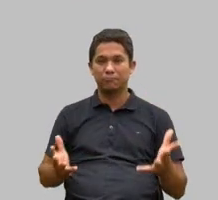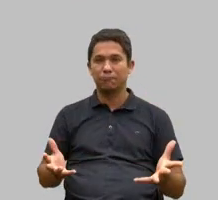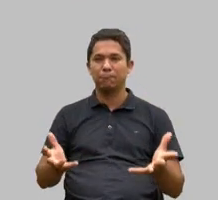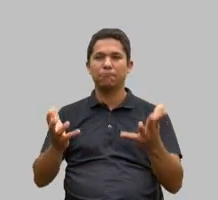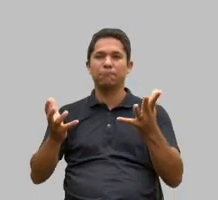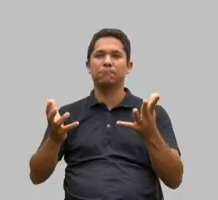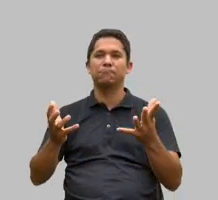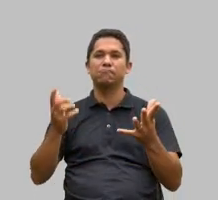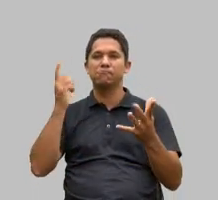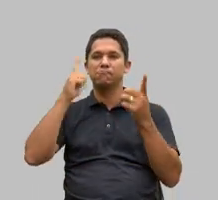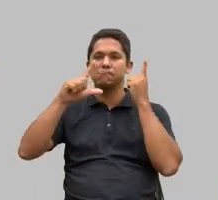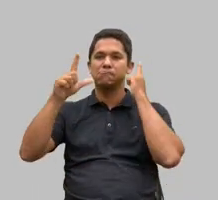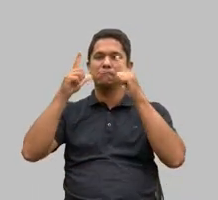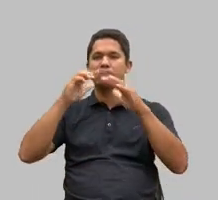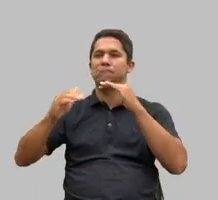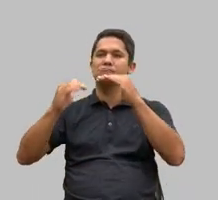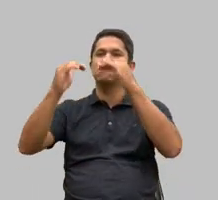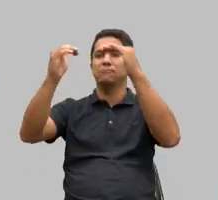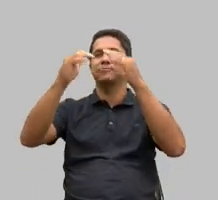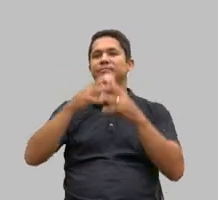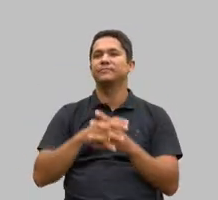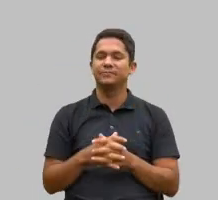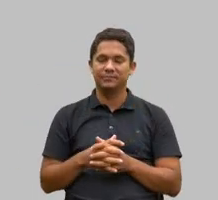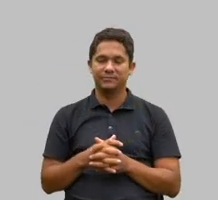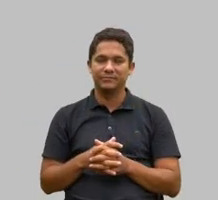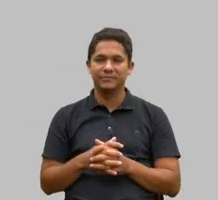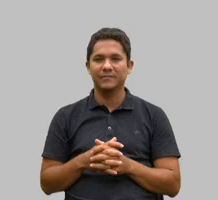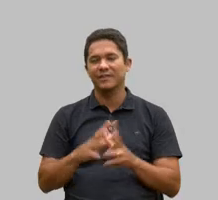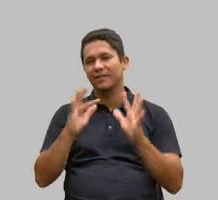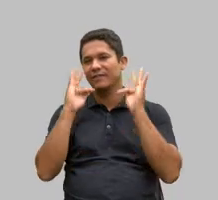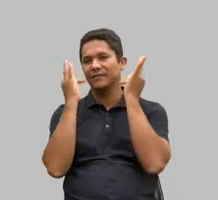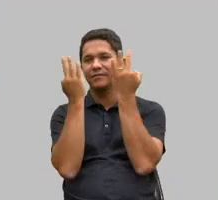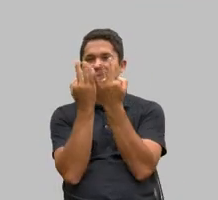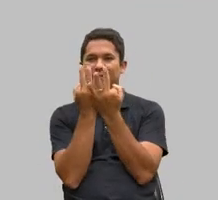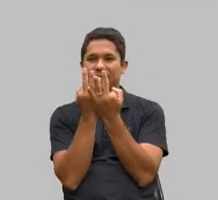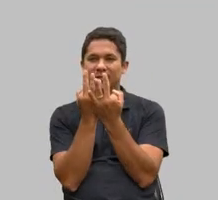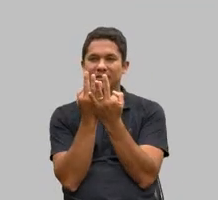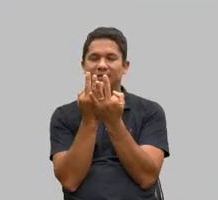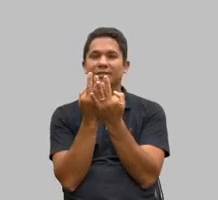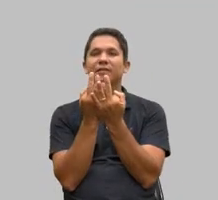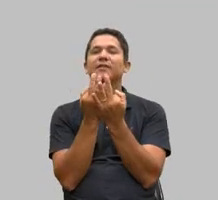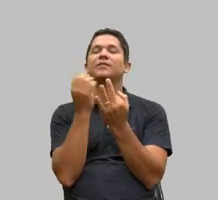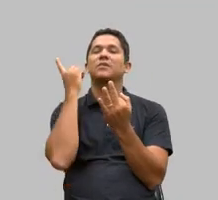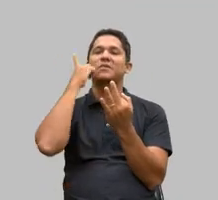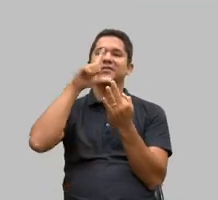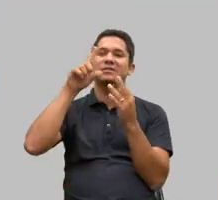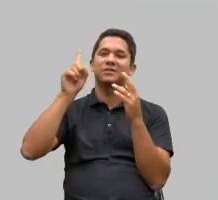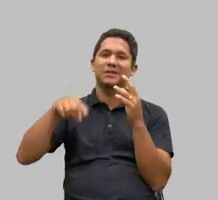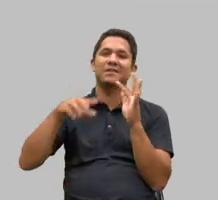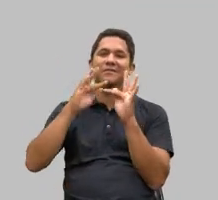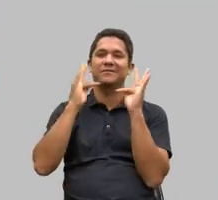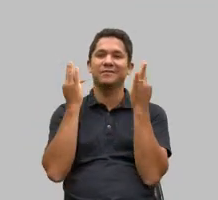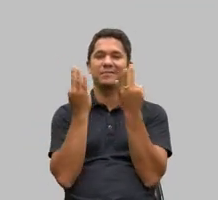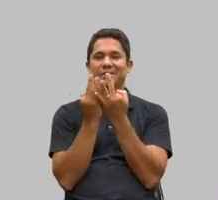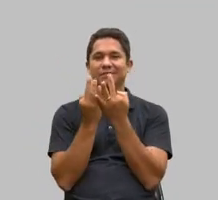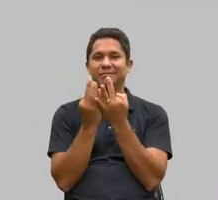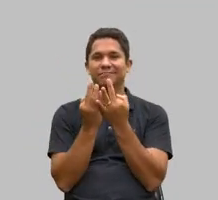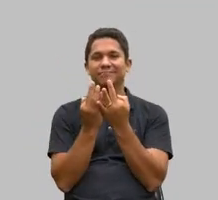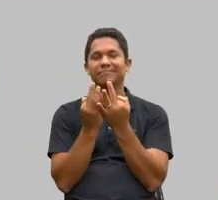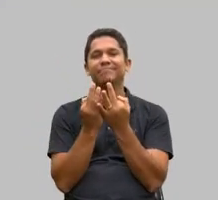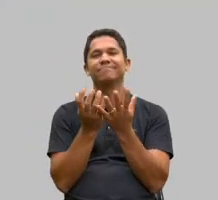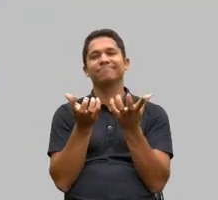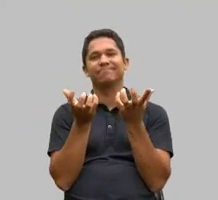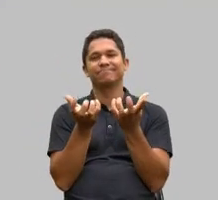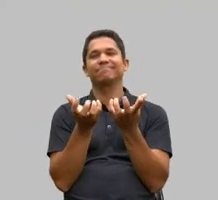asas foi criando família e viramos família então eu queria deputado